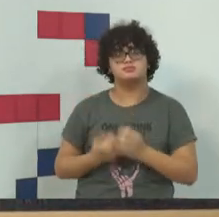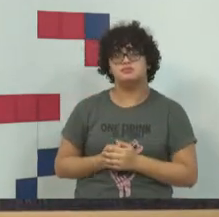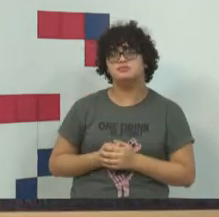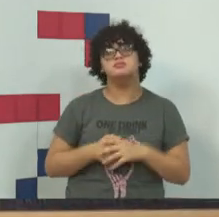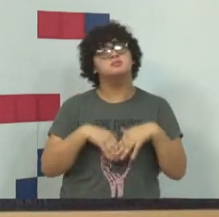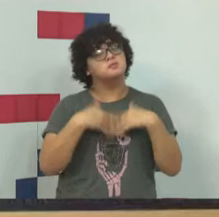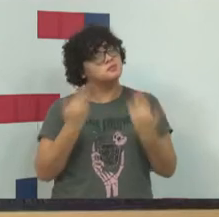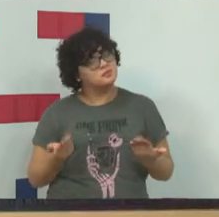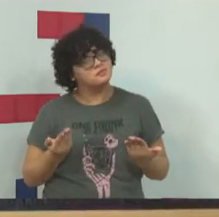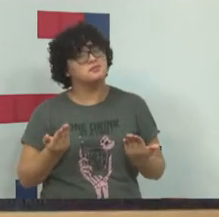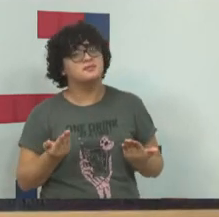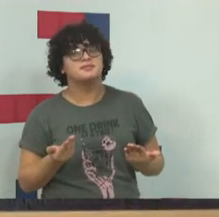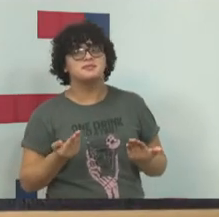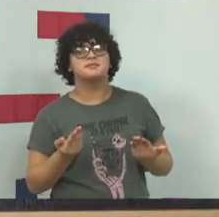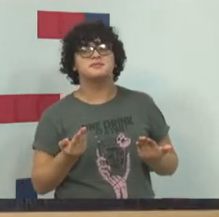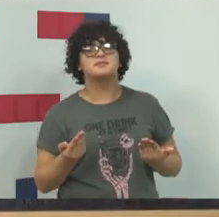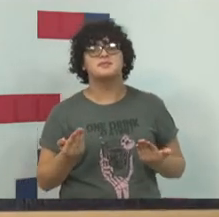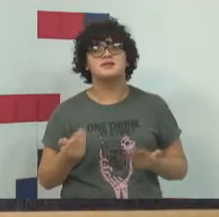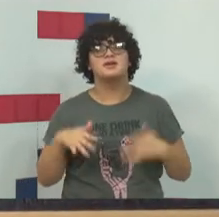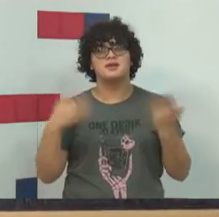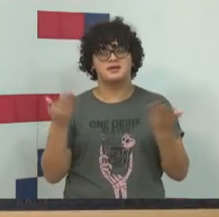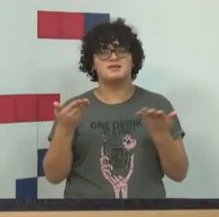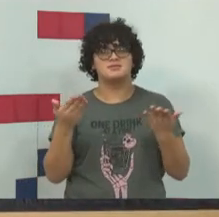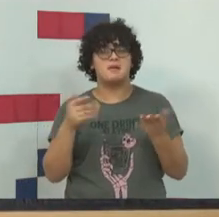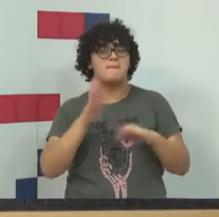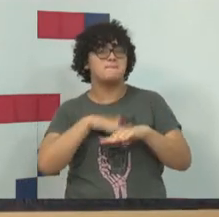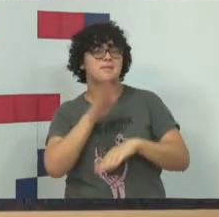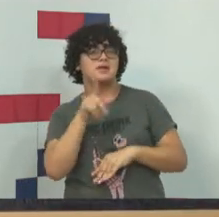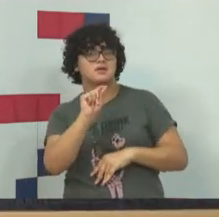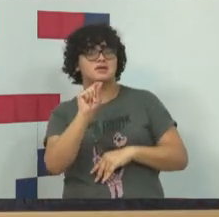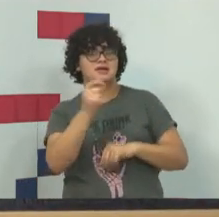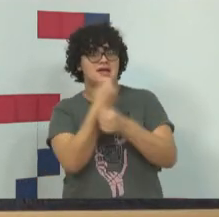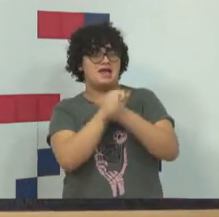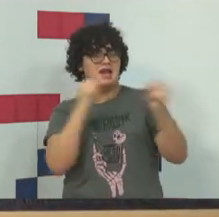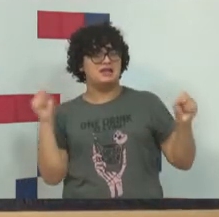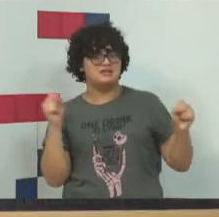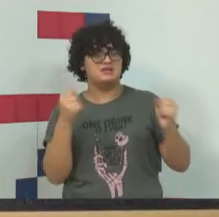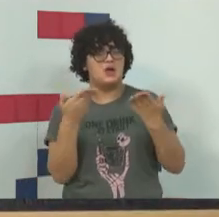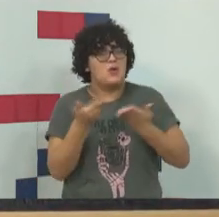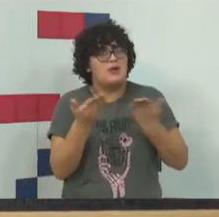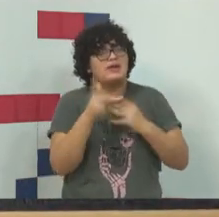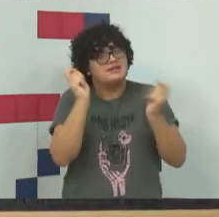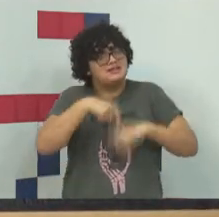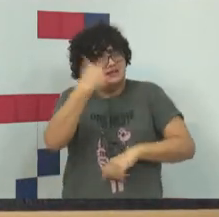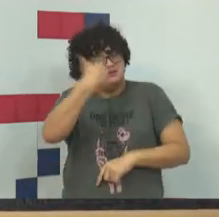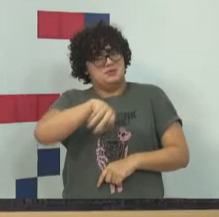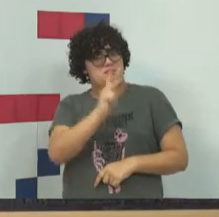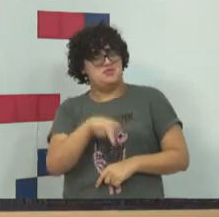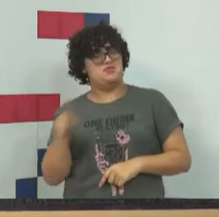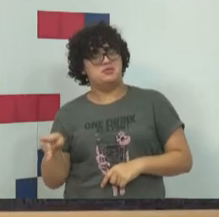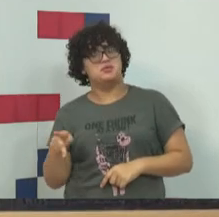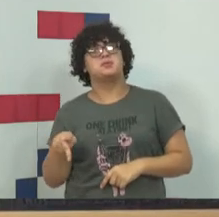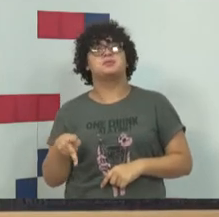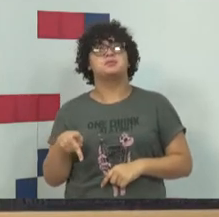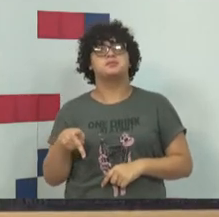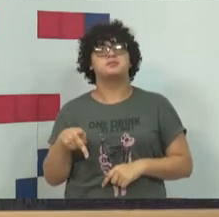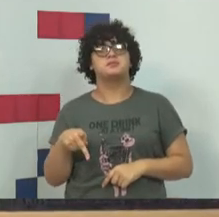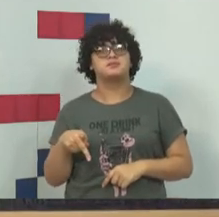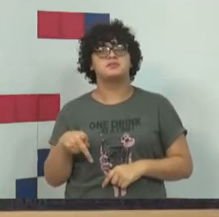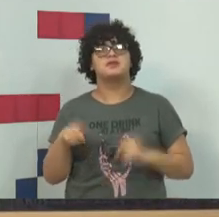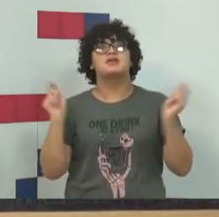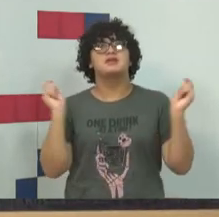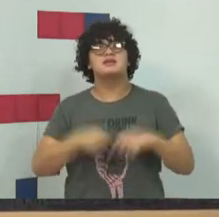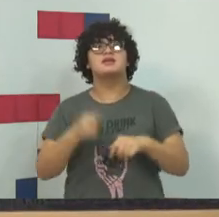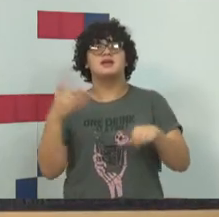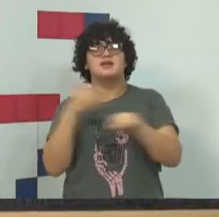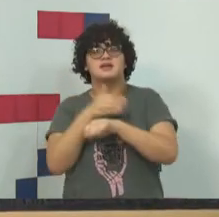E, por isso, uma das grandes virtudes de poder ser professor, ser professora, é poder